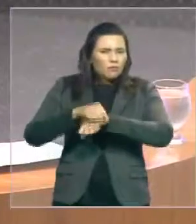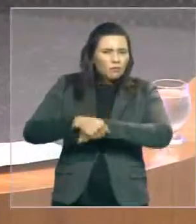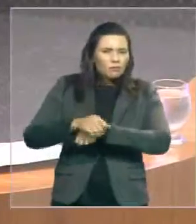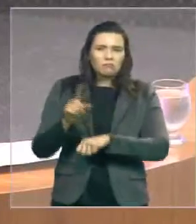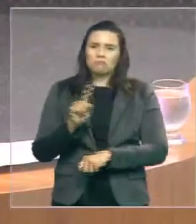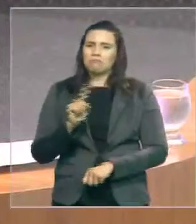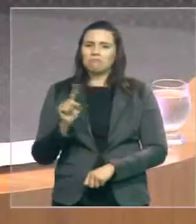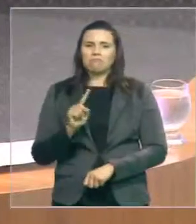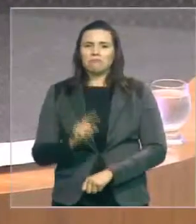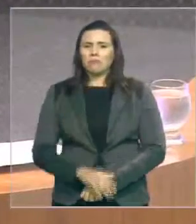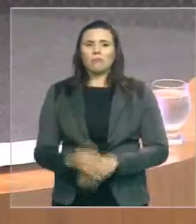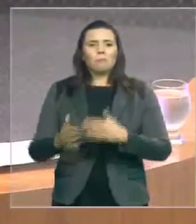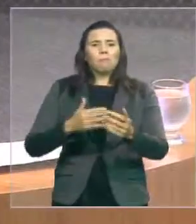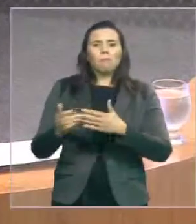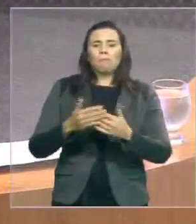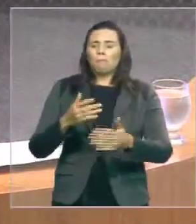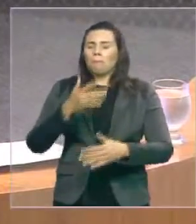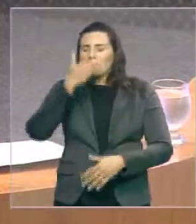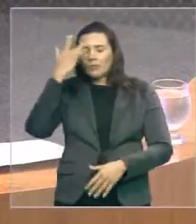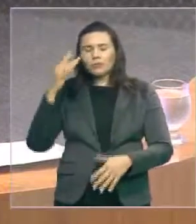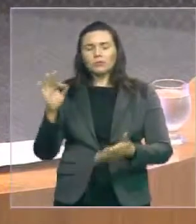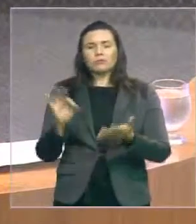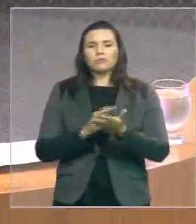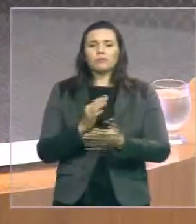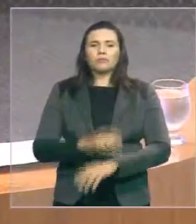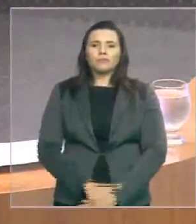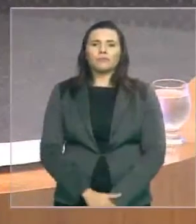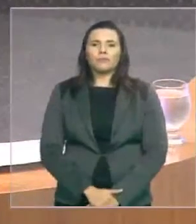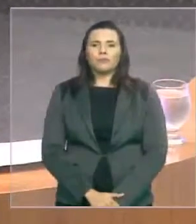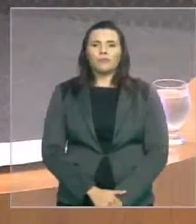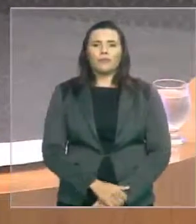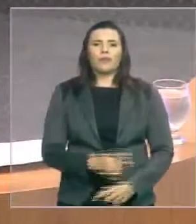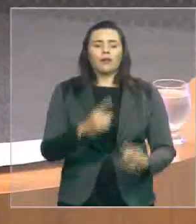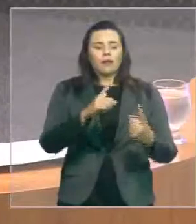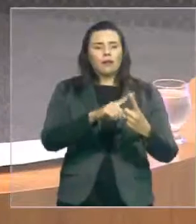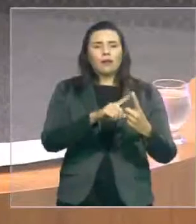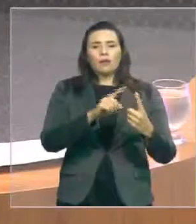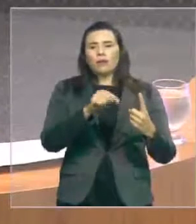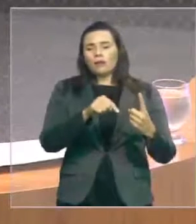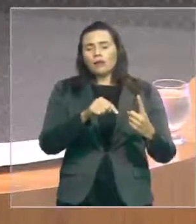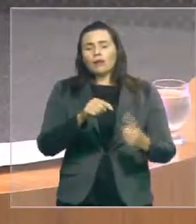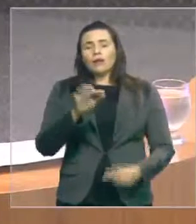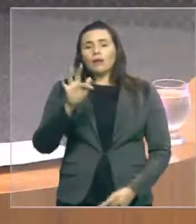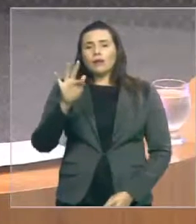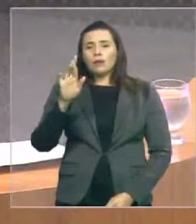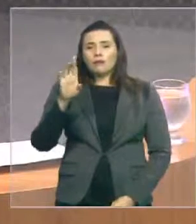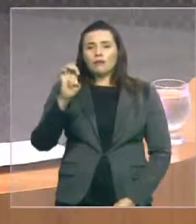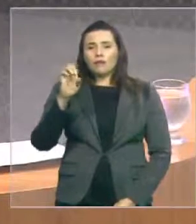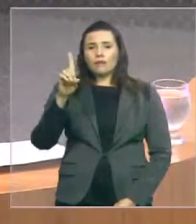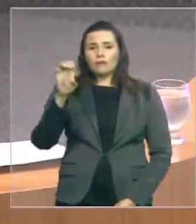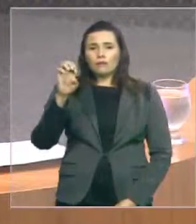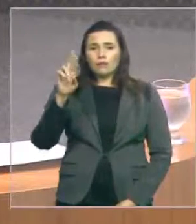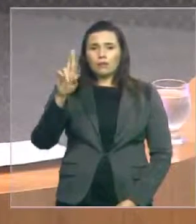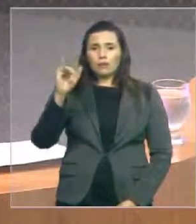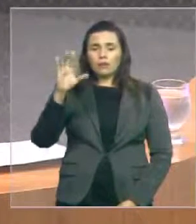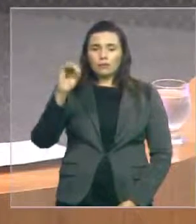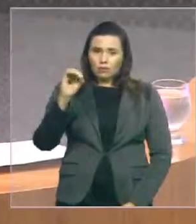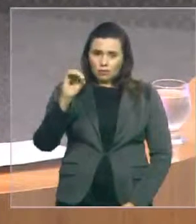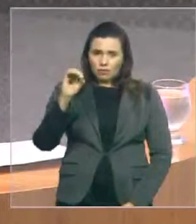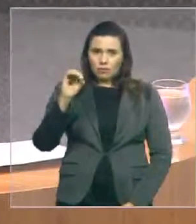superintendência de polícia do interior. O outro caso é a contratação do Frederico Augusto Monroy.